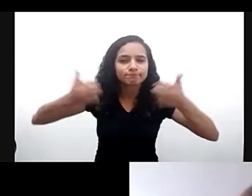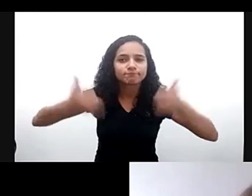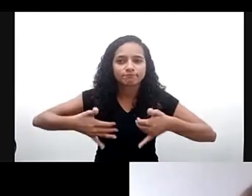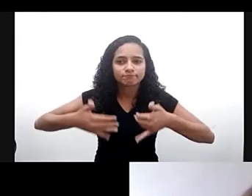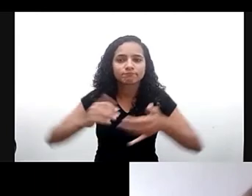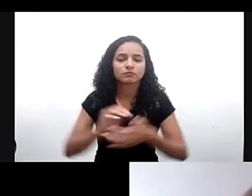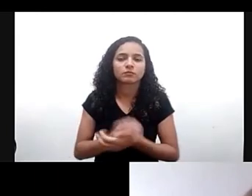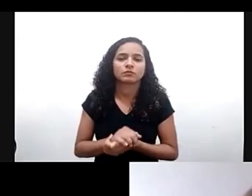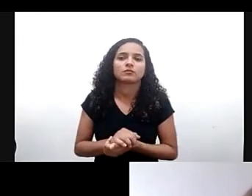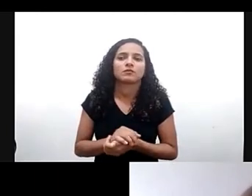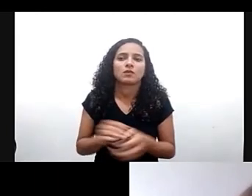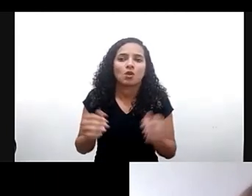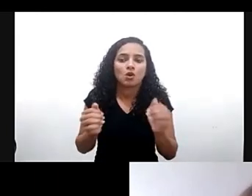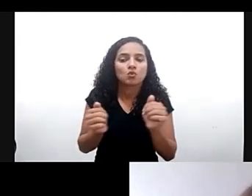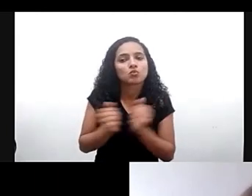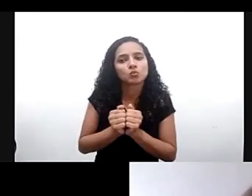junto com